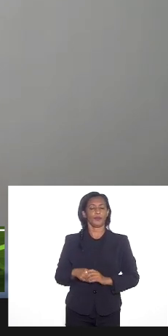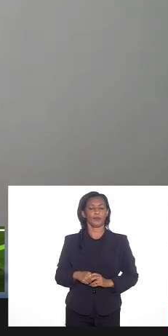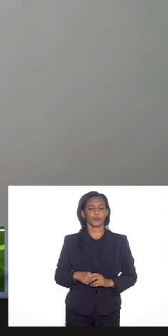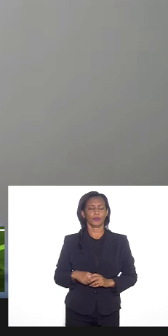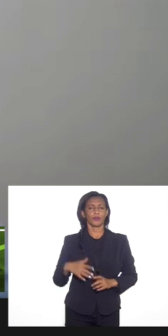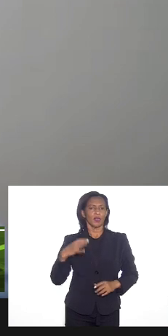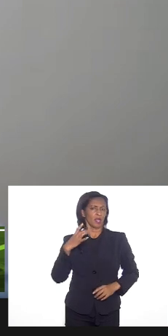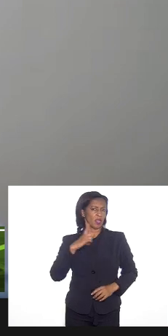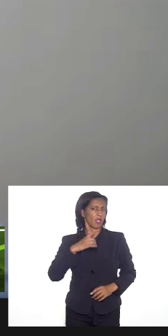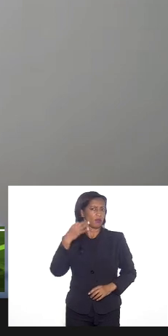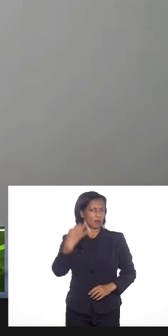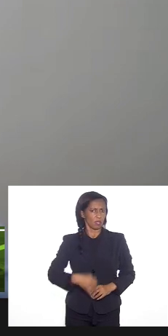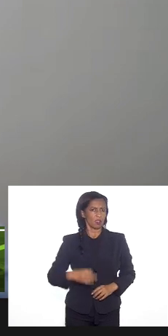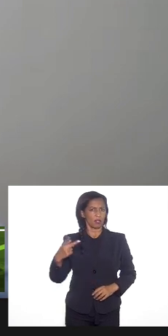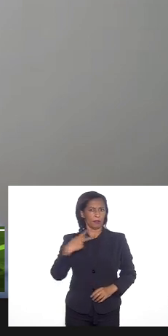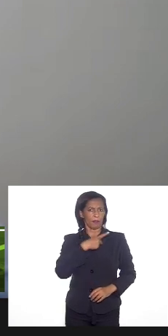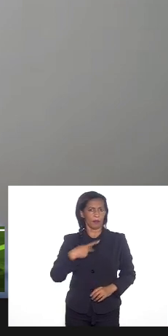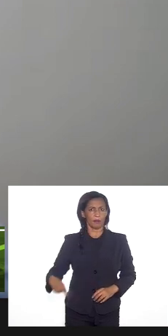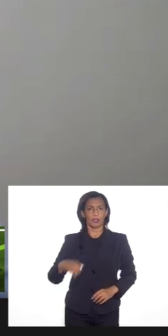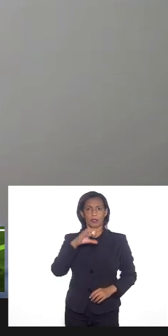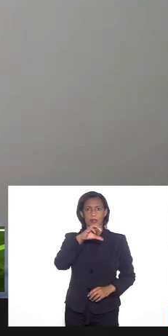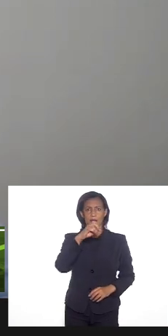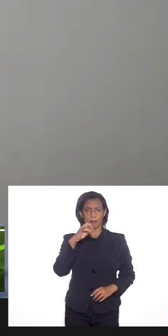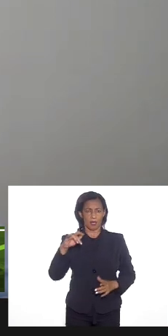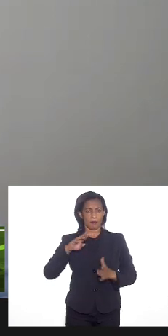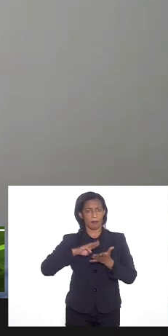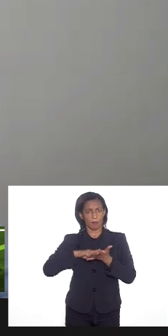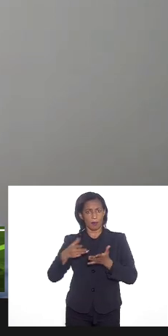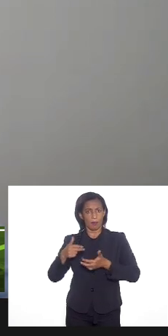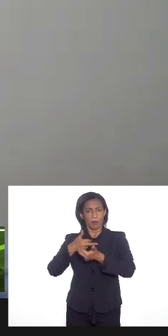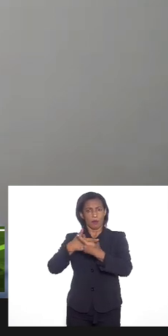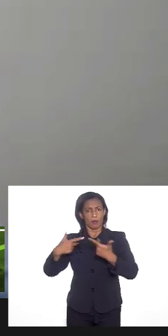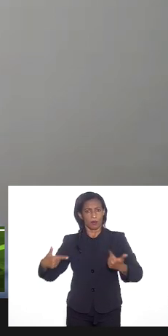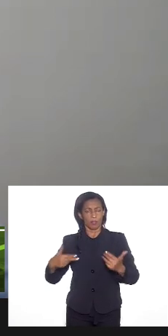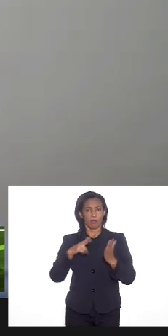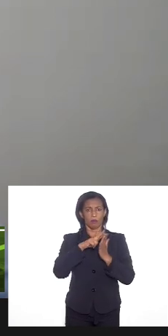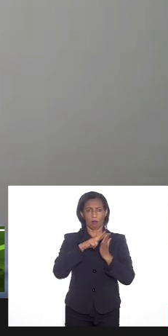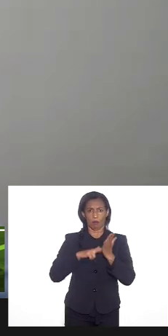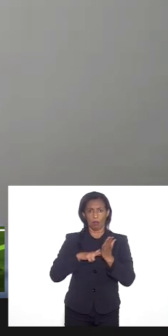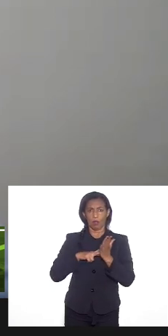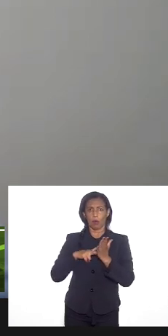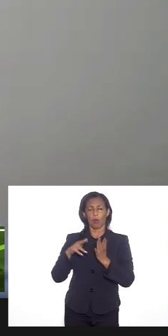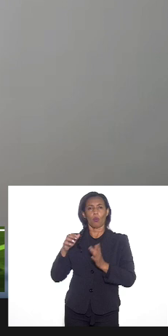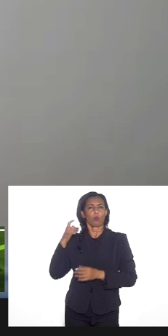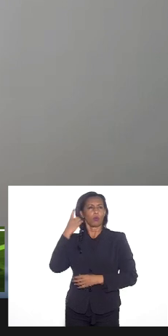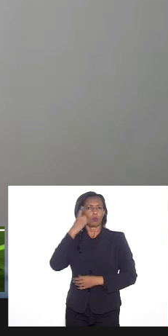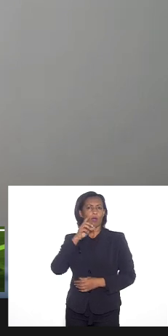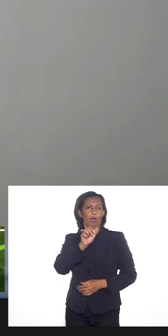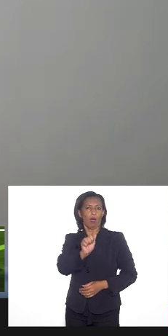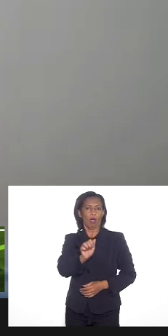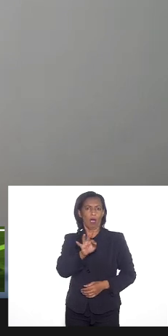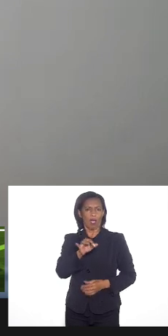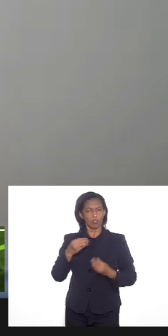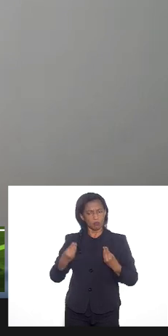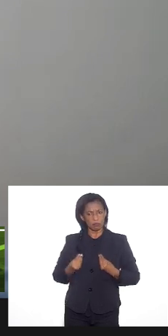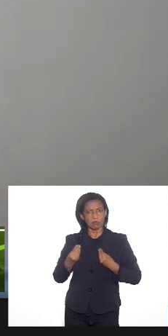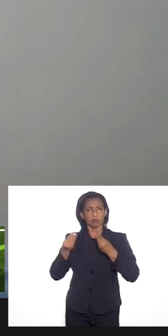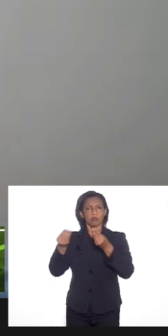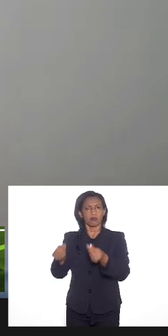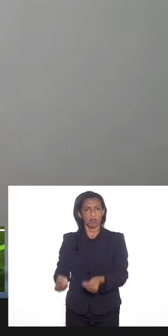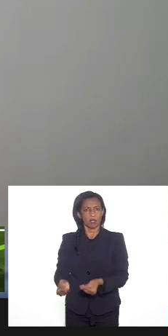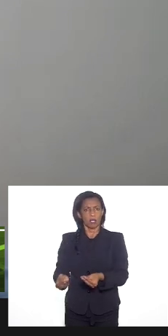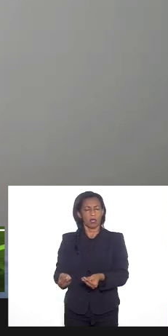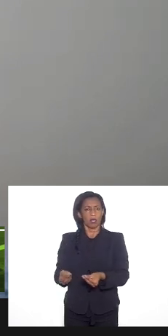não só pela presidência da CPI pelos membros da CPI e pela qualidade da relatoria com o deputado Atila Nunes nós teremos condições de oferecer uma